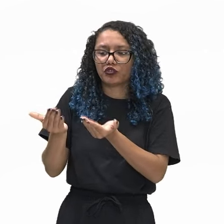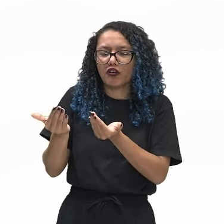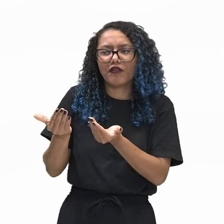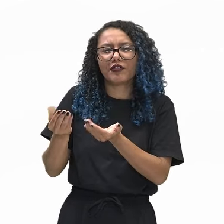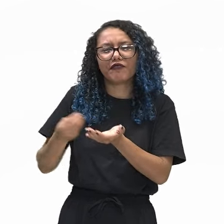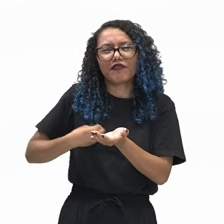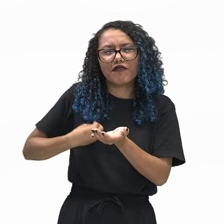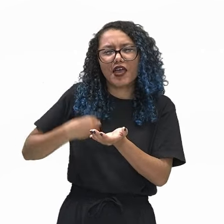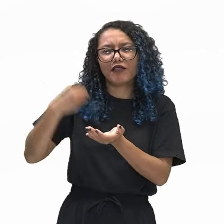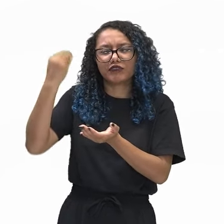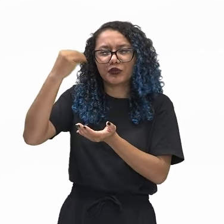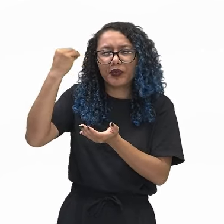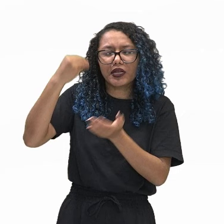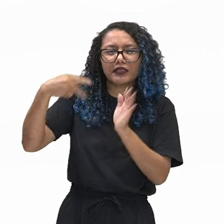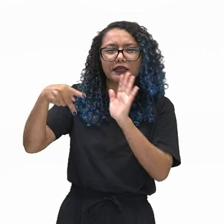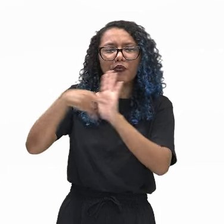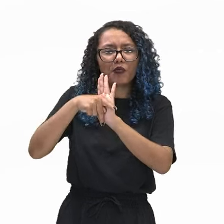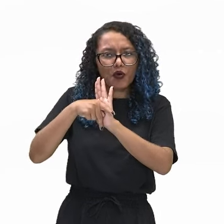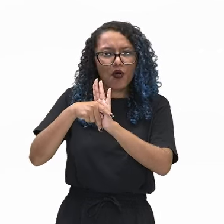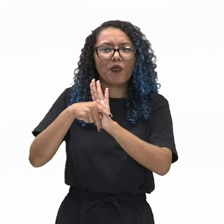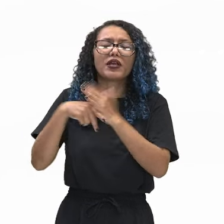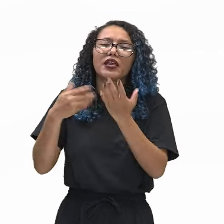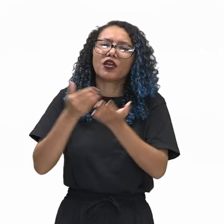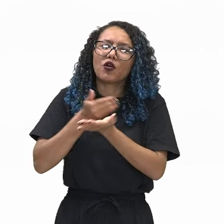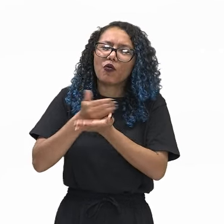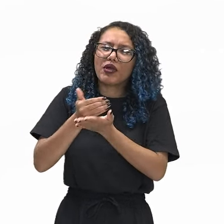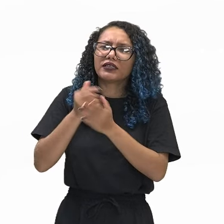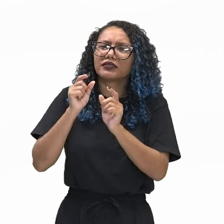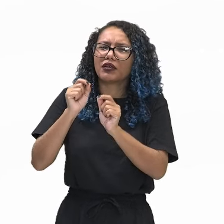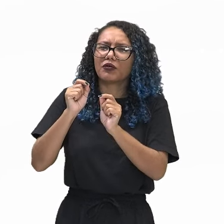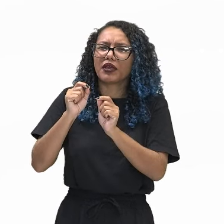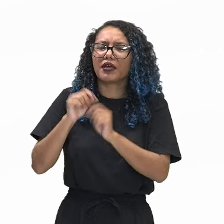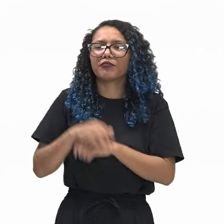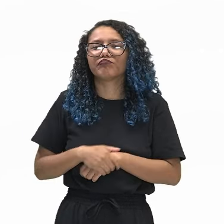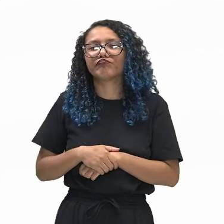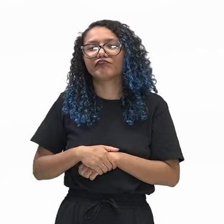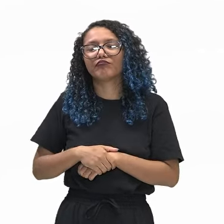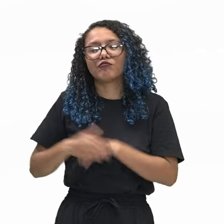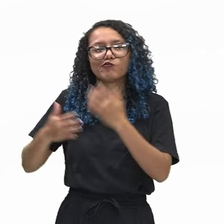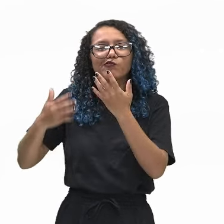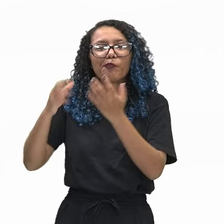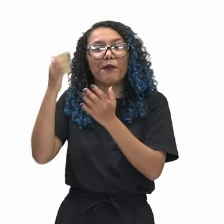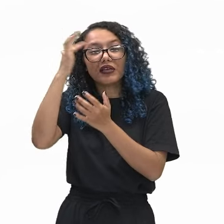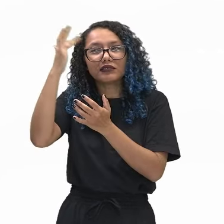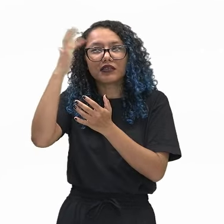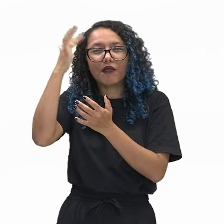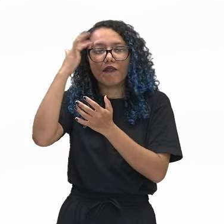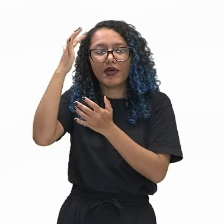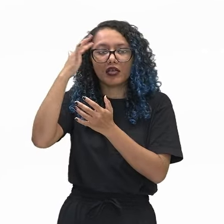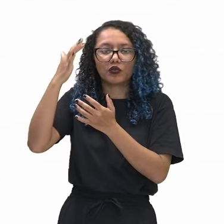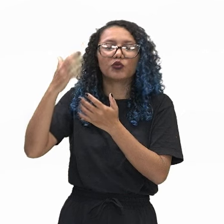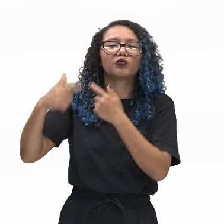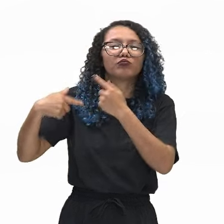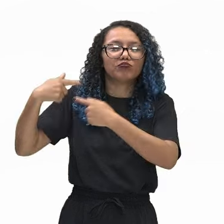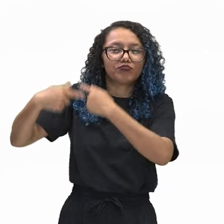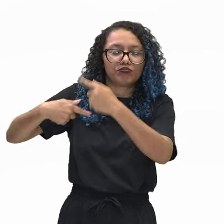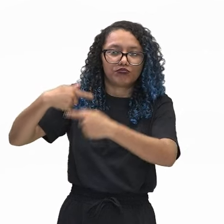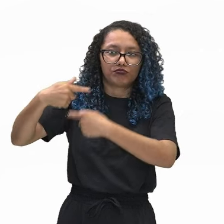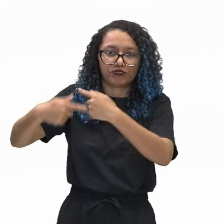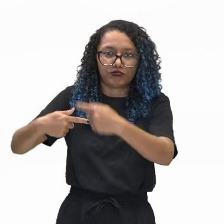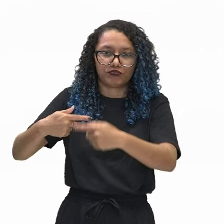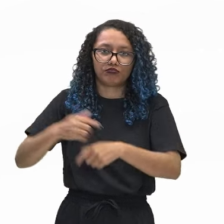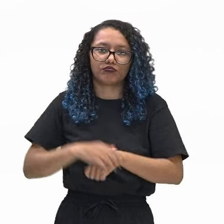formando-se entre eles uma consciência geracional. Nessa corrente, admitida a